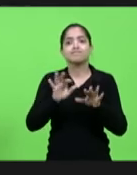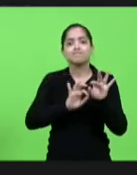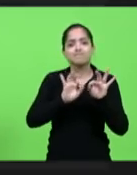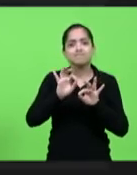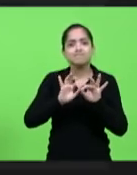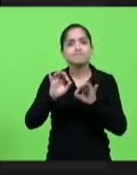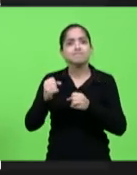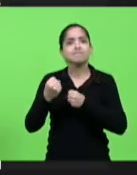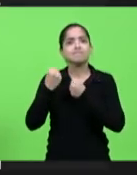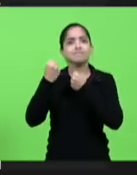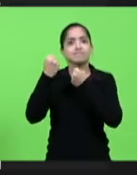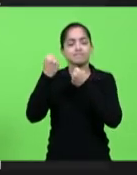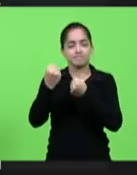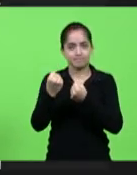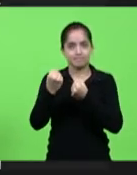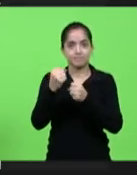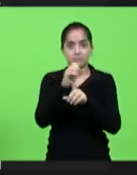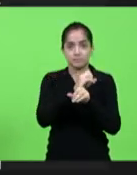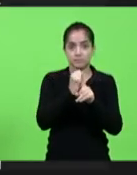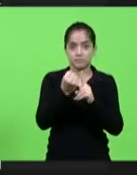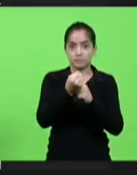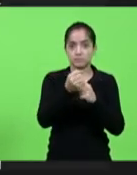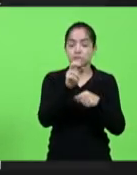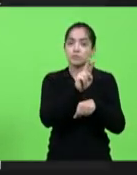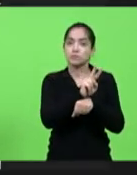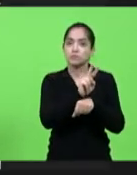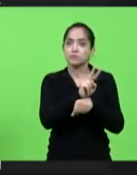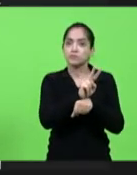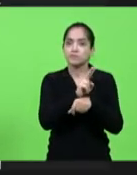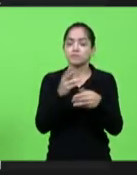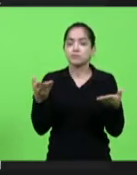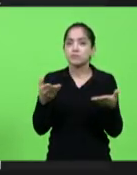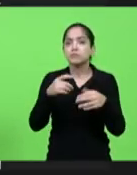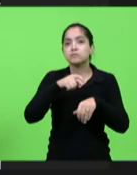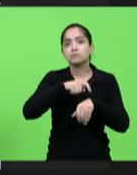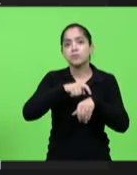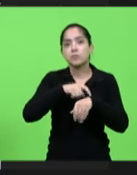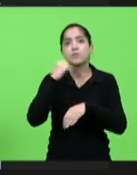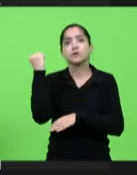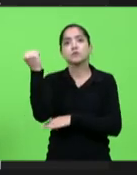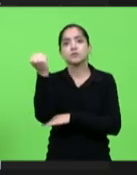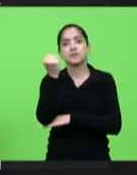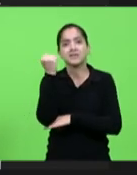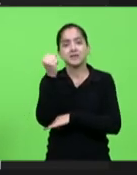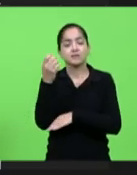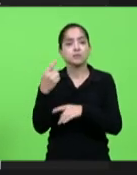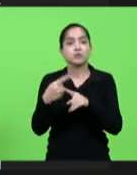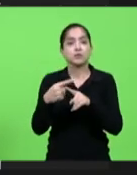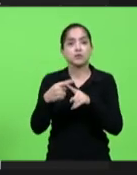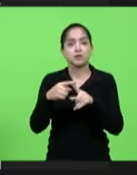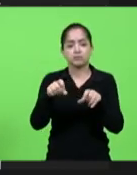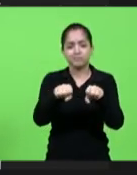dos catarinenses vivemos um momento muito grave nesse desmonte do SUAS